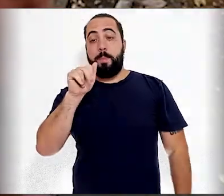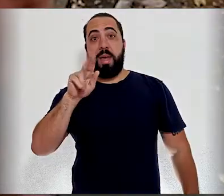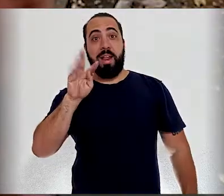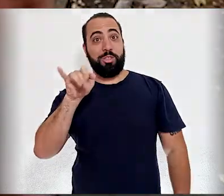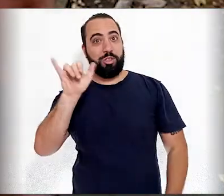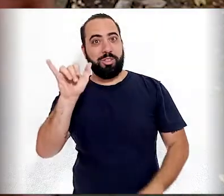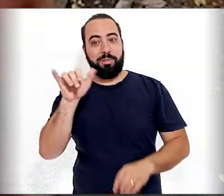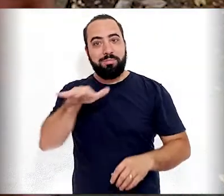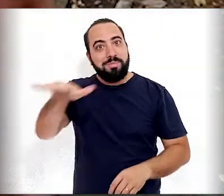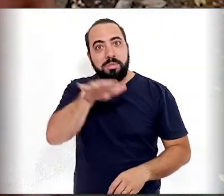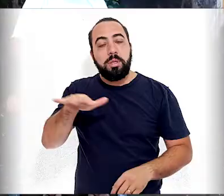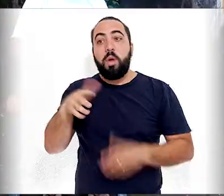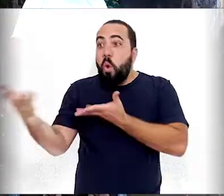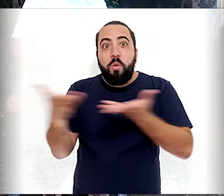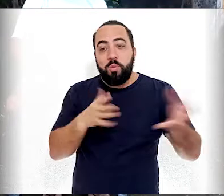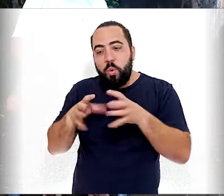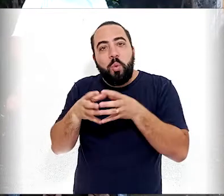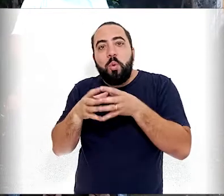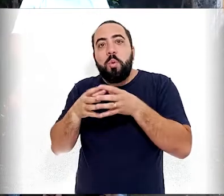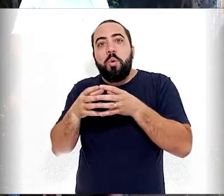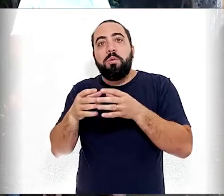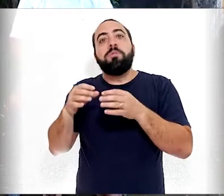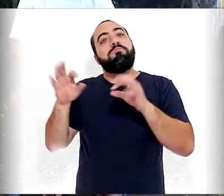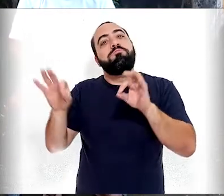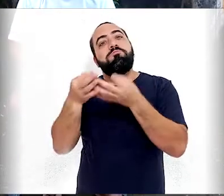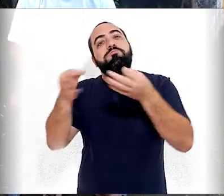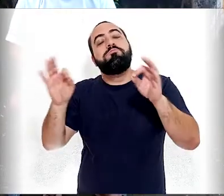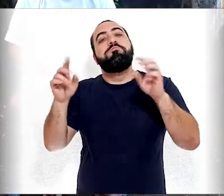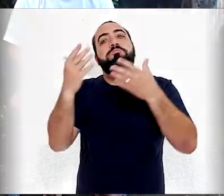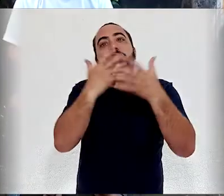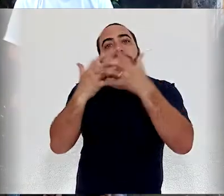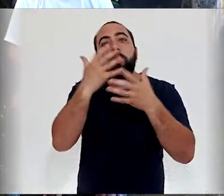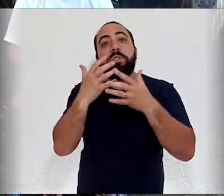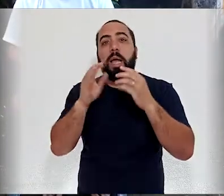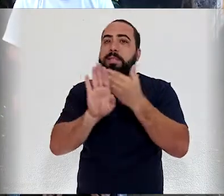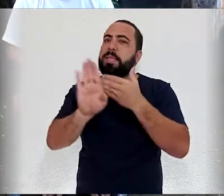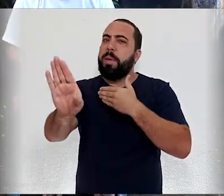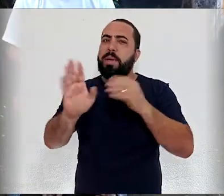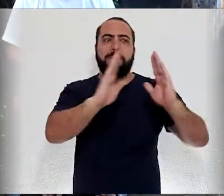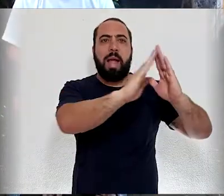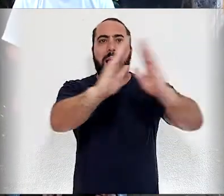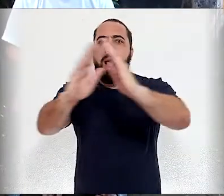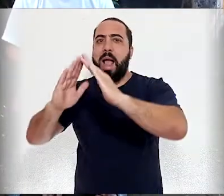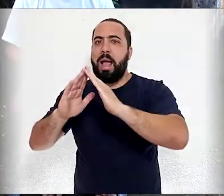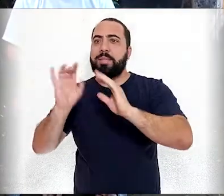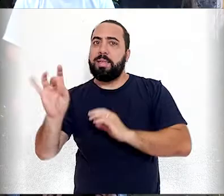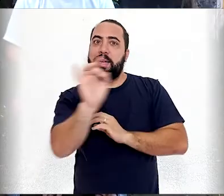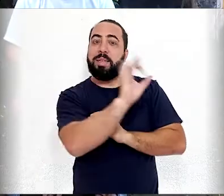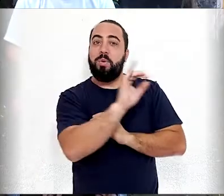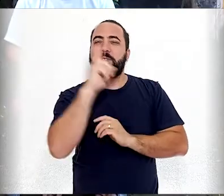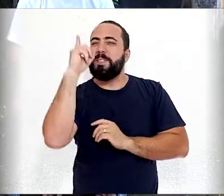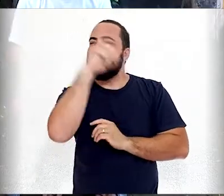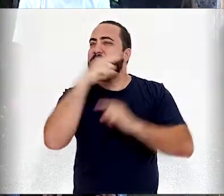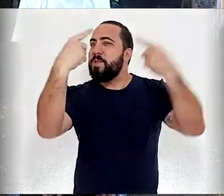cirandeiros de Paraty para compor juntos, mas separados, cada um em sua casa, um desafio musical.